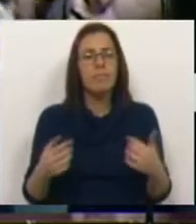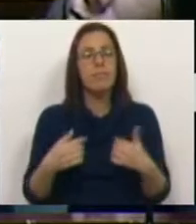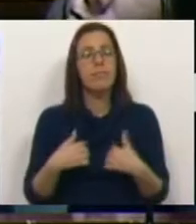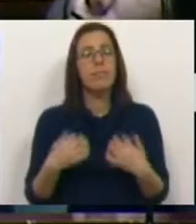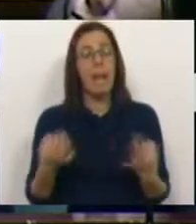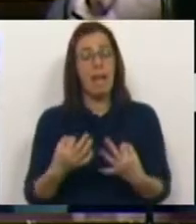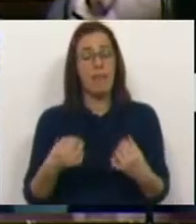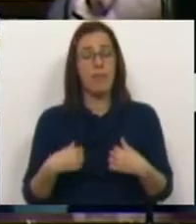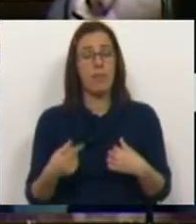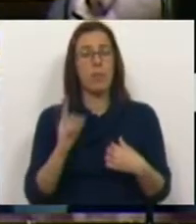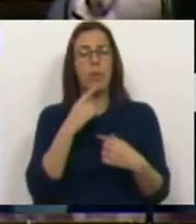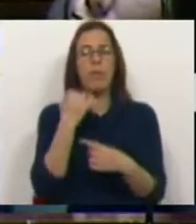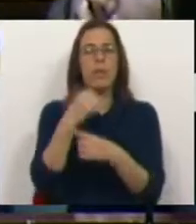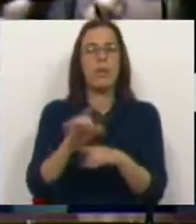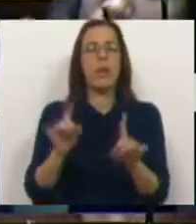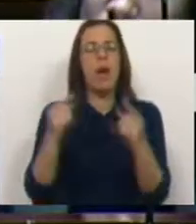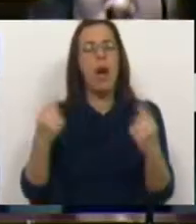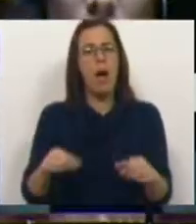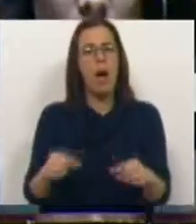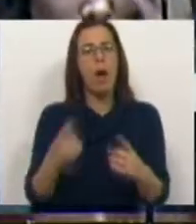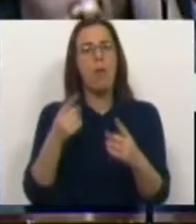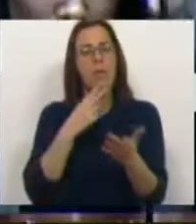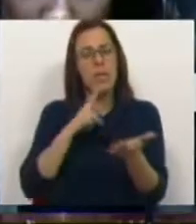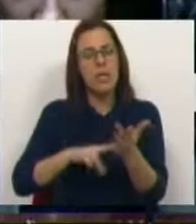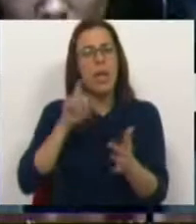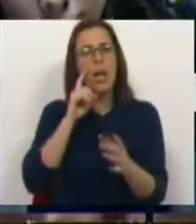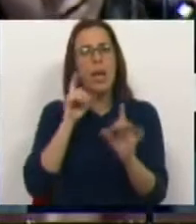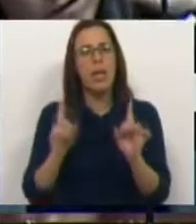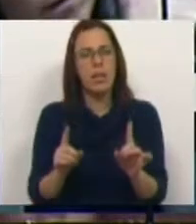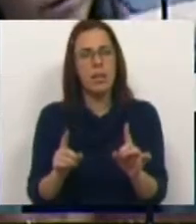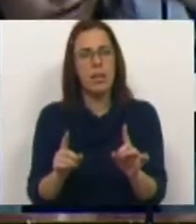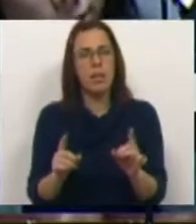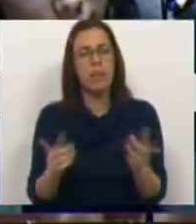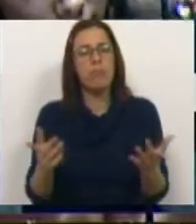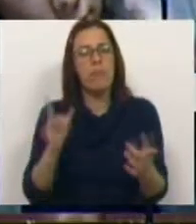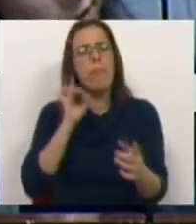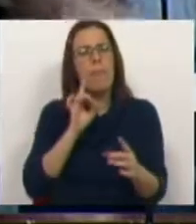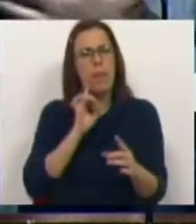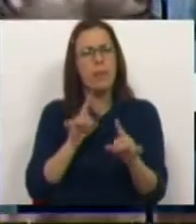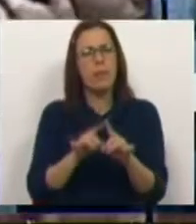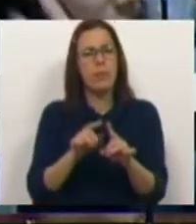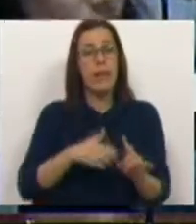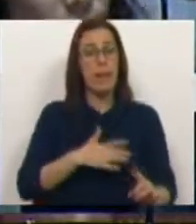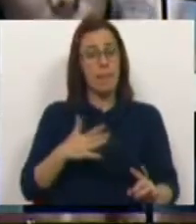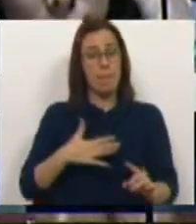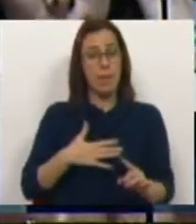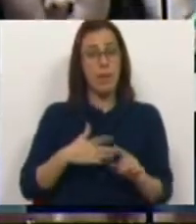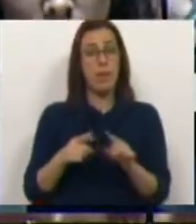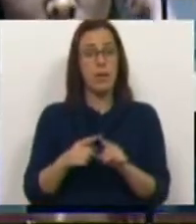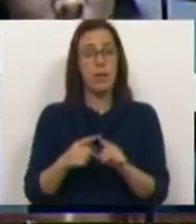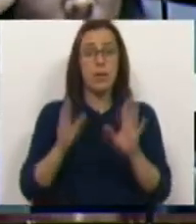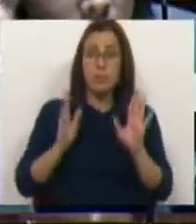obviamente, não vamos obstaculizar que exista um selo de garantia. É importante é que as empresas